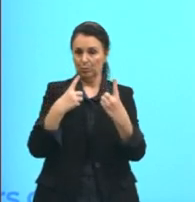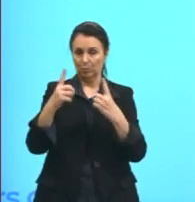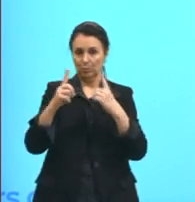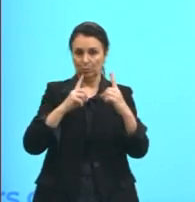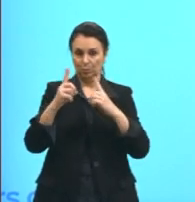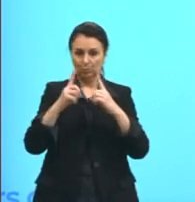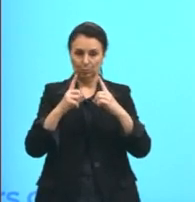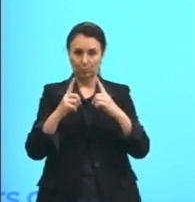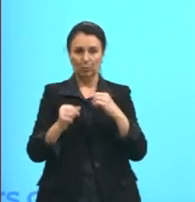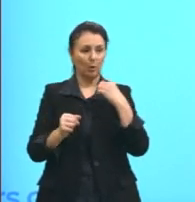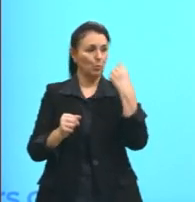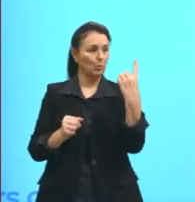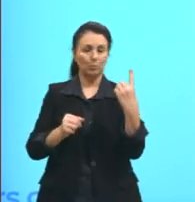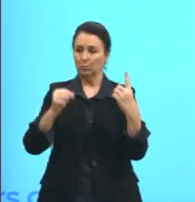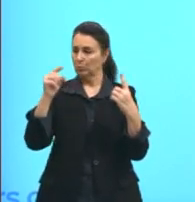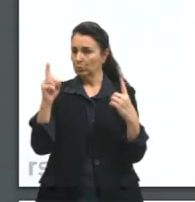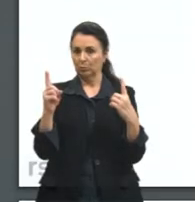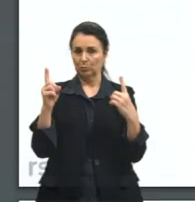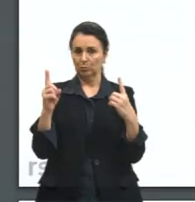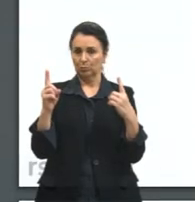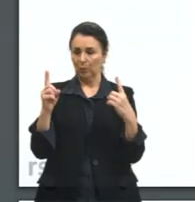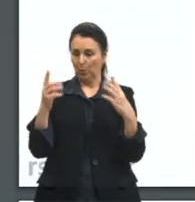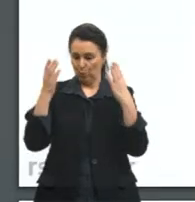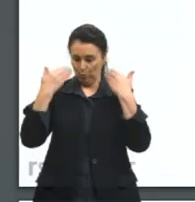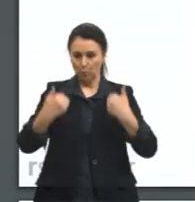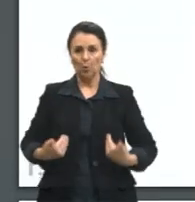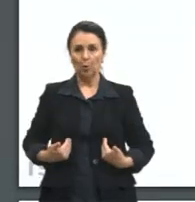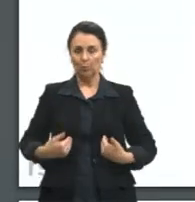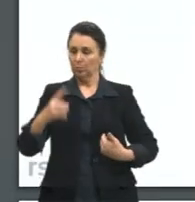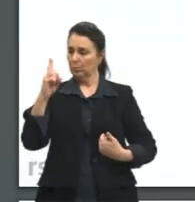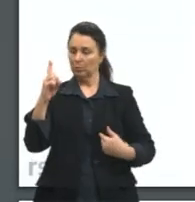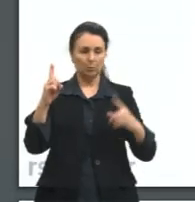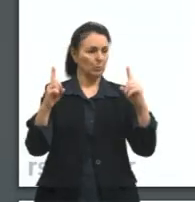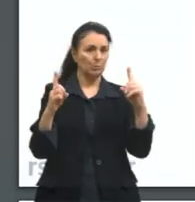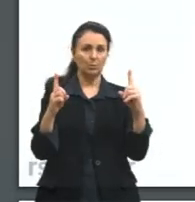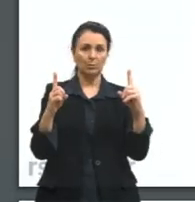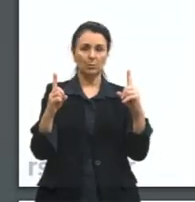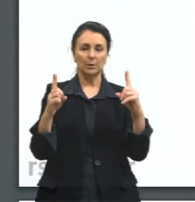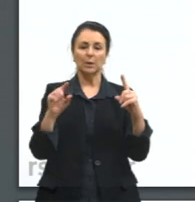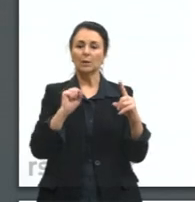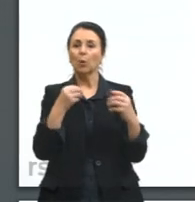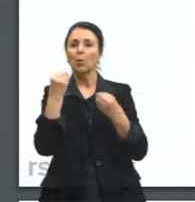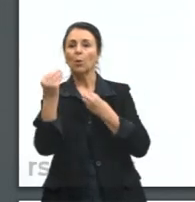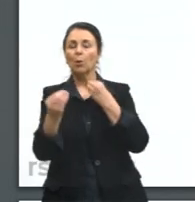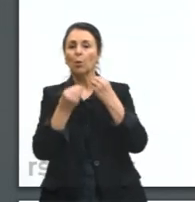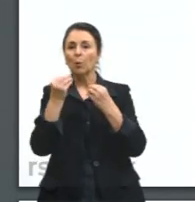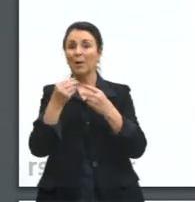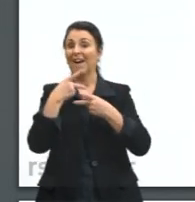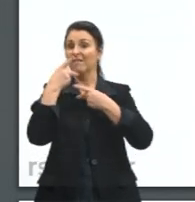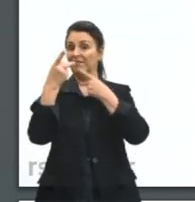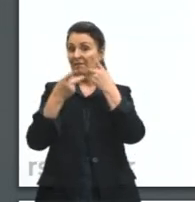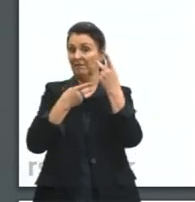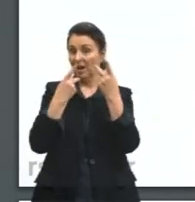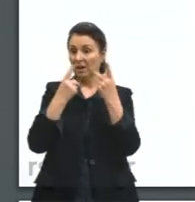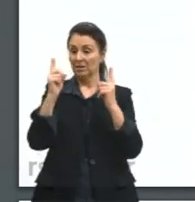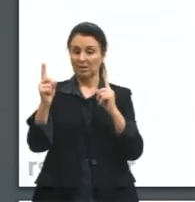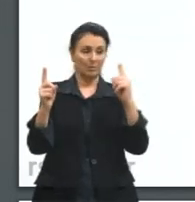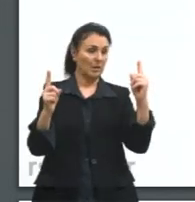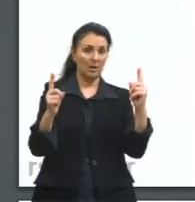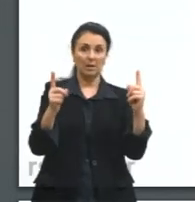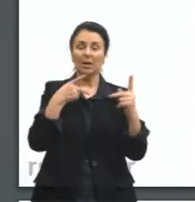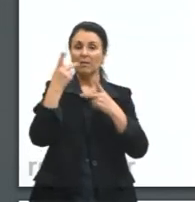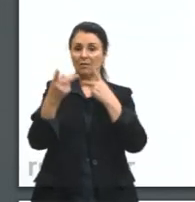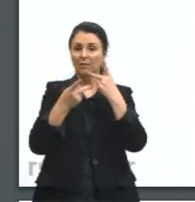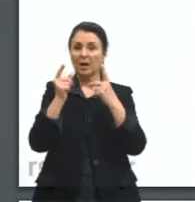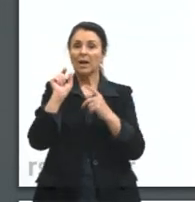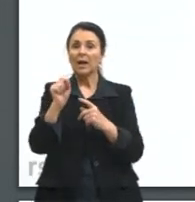estão frente a frente fisicamente. Então, eu posso dizer que o canal de emissão é a fala e o canal